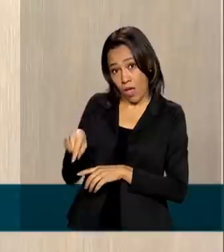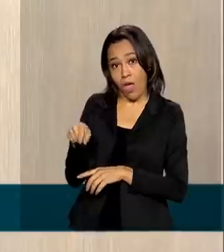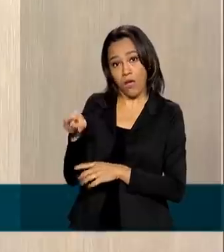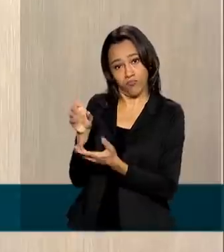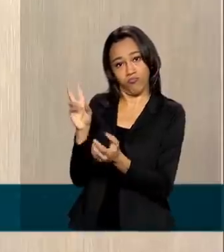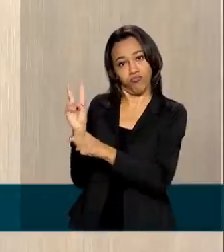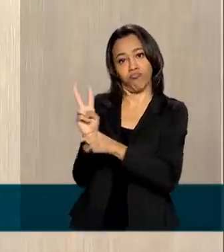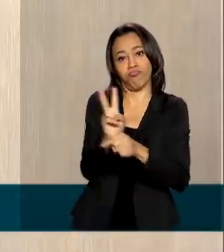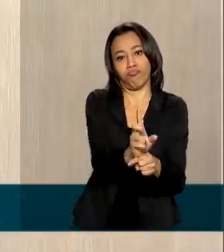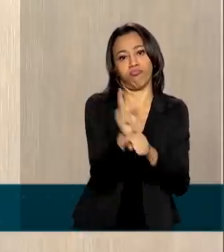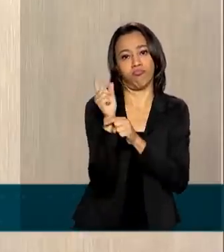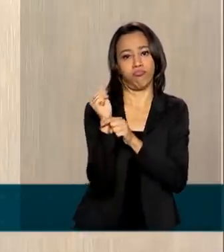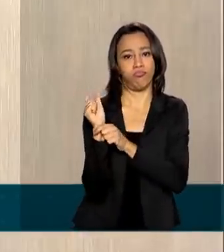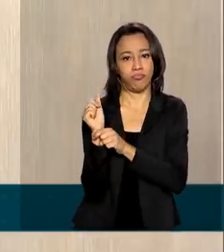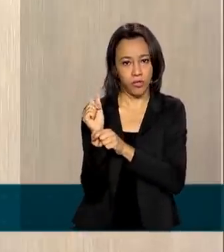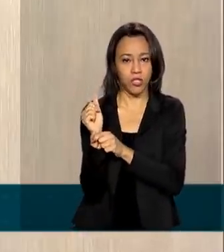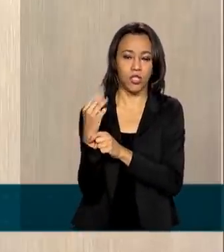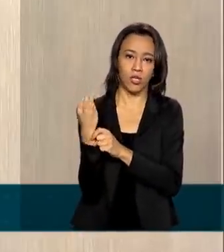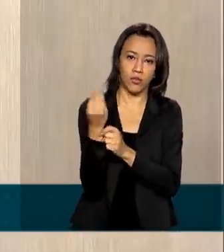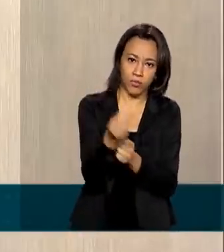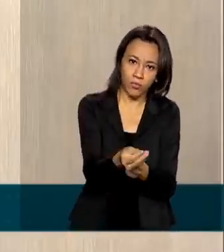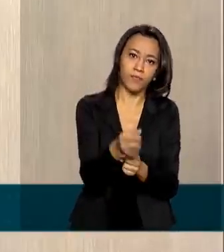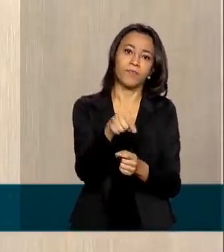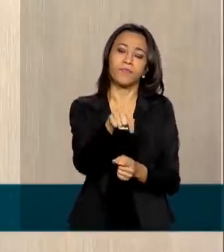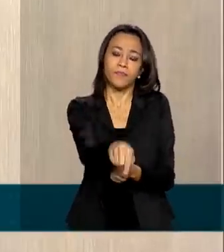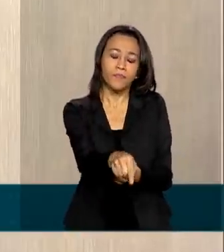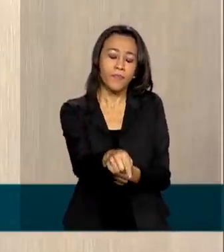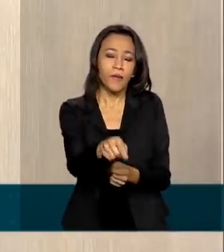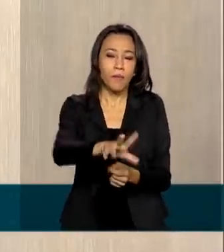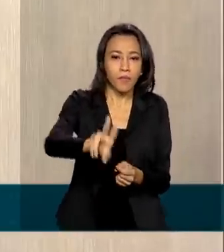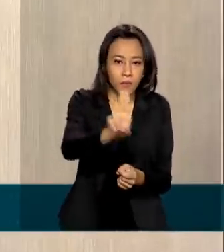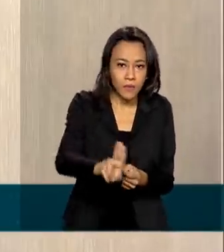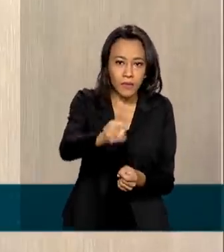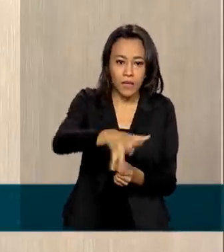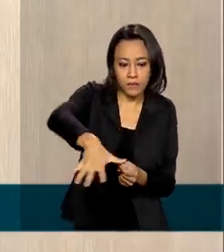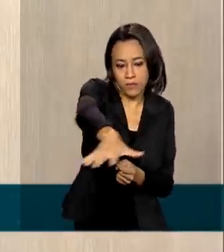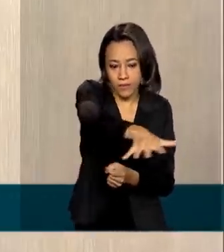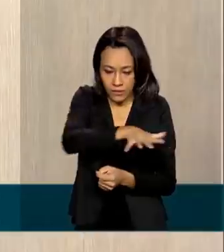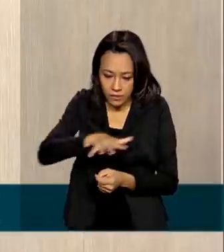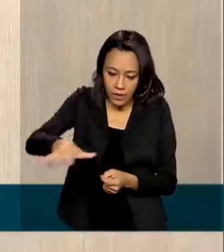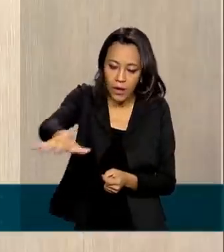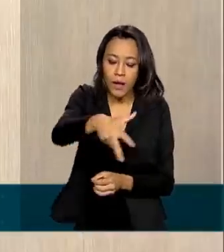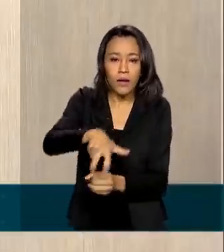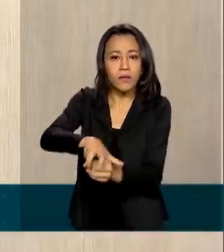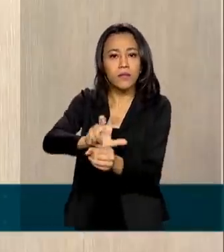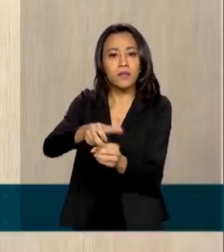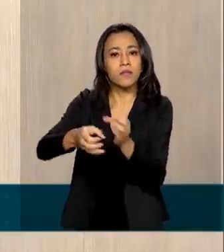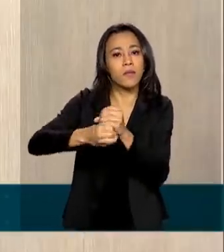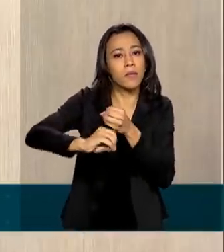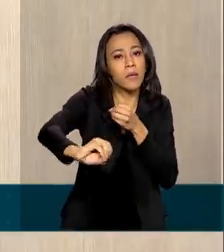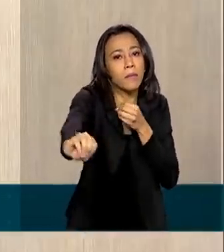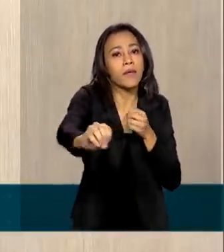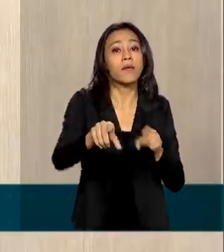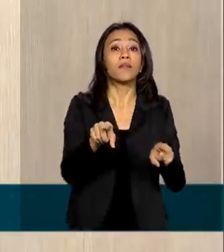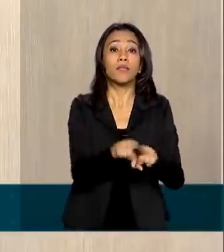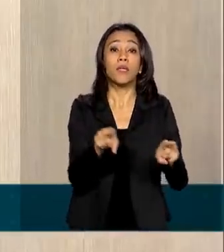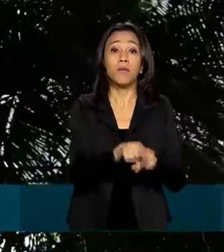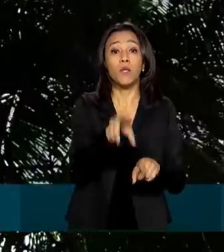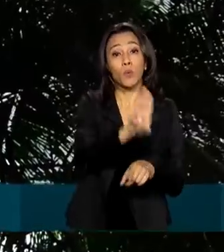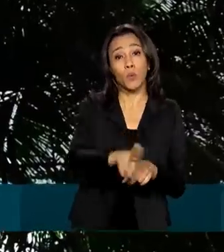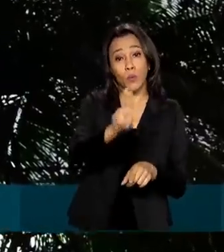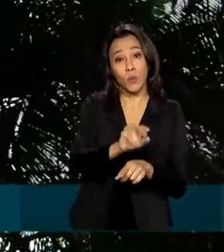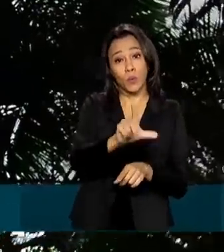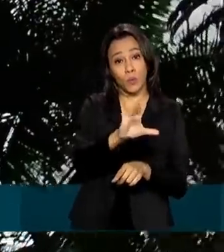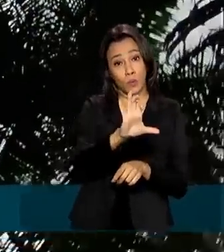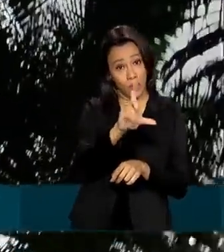recursos reembolsáveis a taxas muito atraentes para quem quer fazer investimento em saneamento e resíduos sólidos.